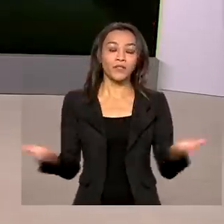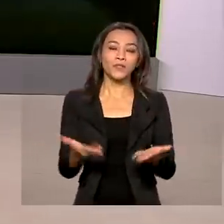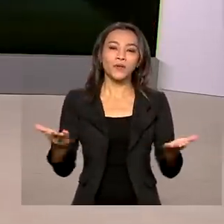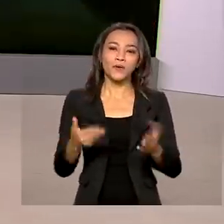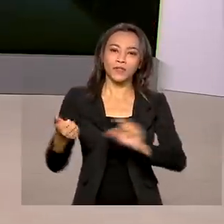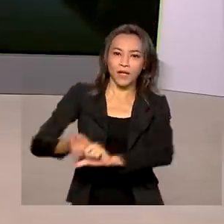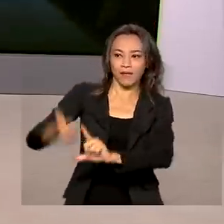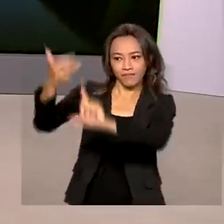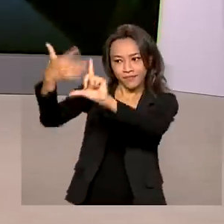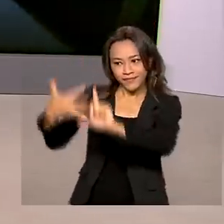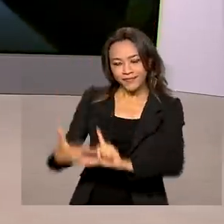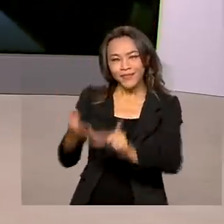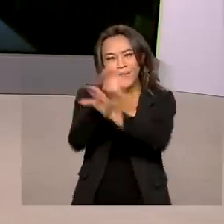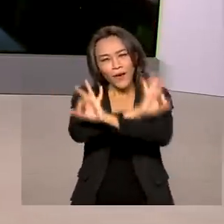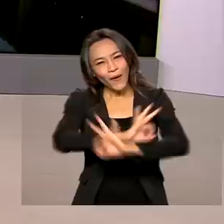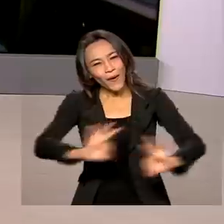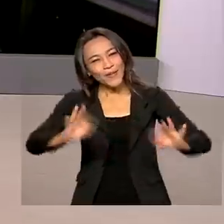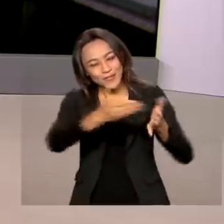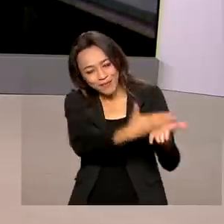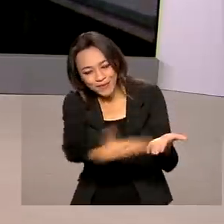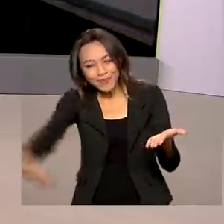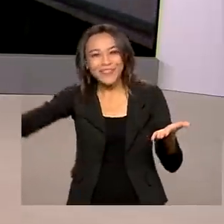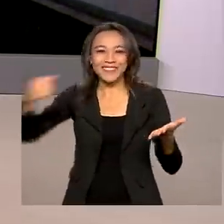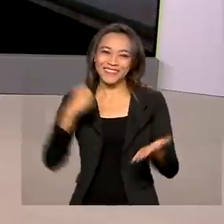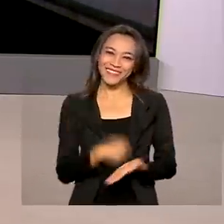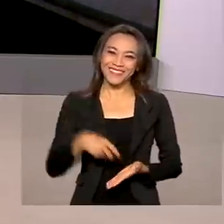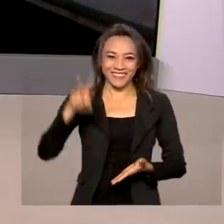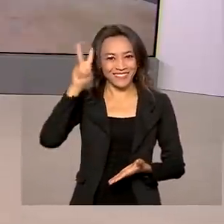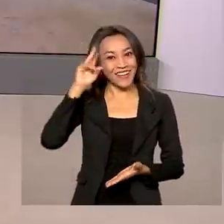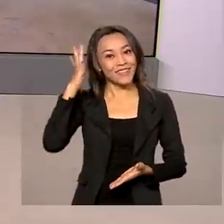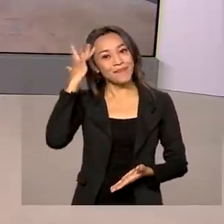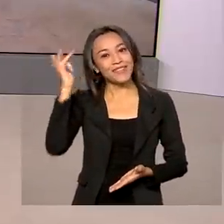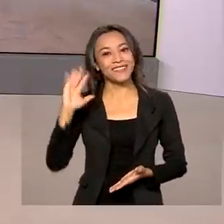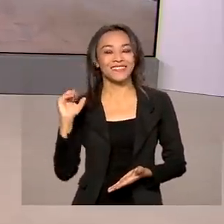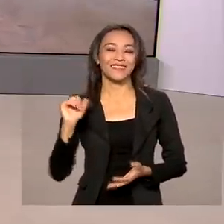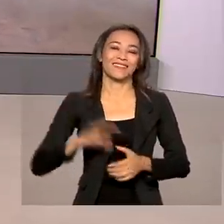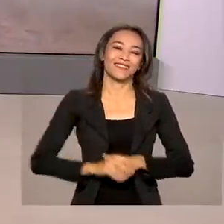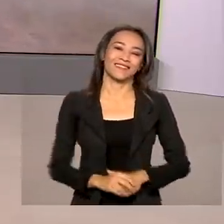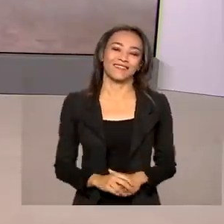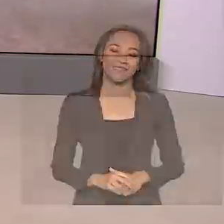nossas redes sociais. Um ótimo início de semana para você. Até amanhã. Tchau, tchau.